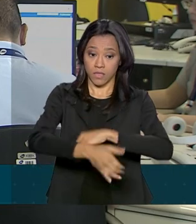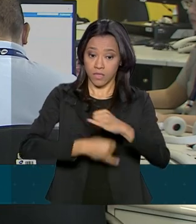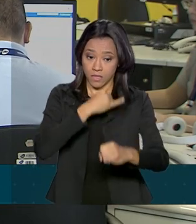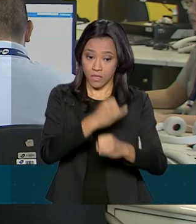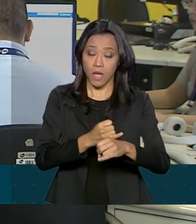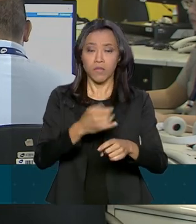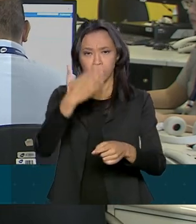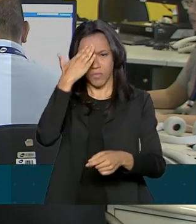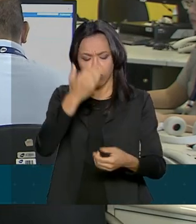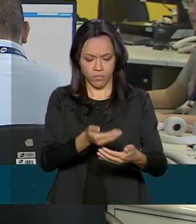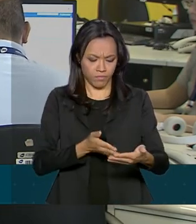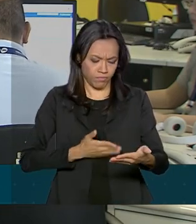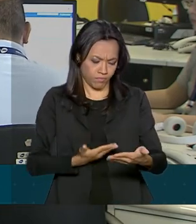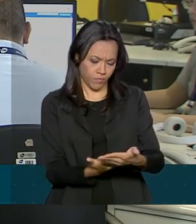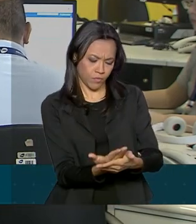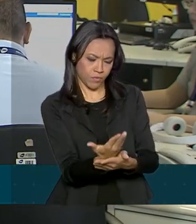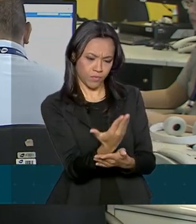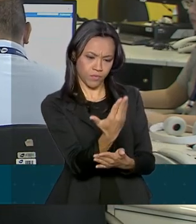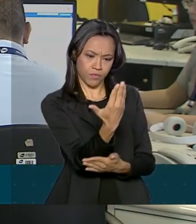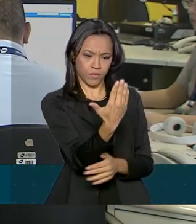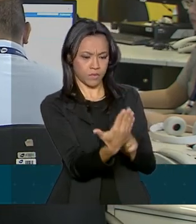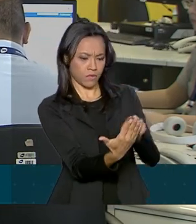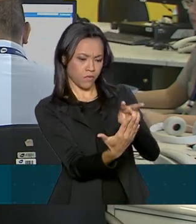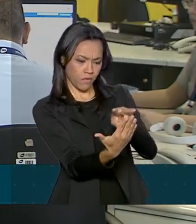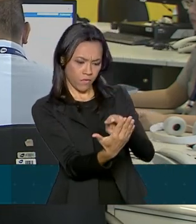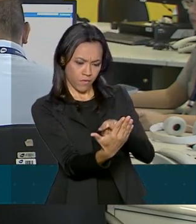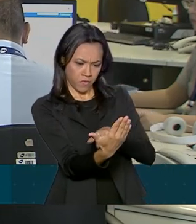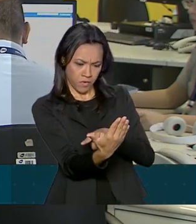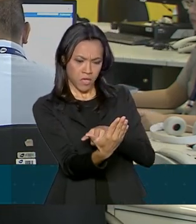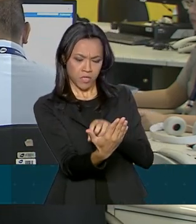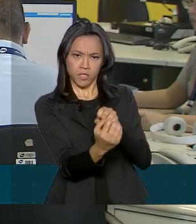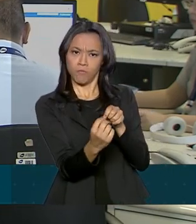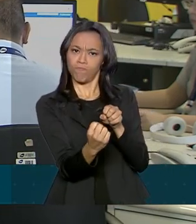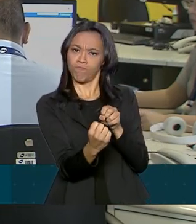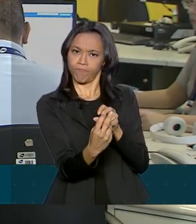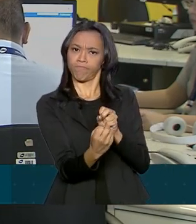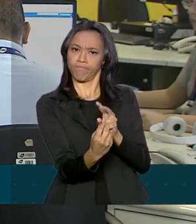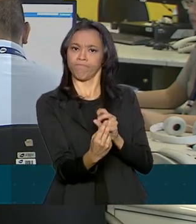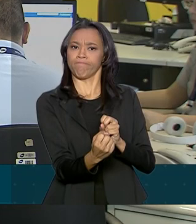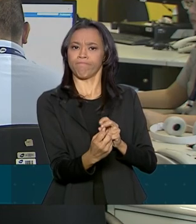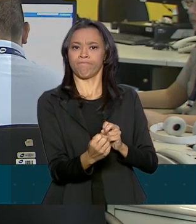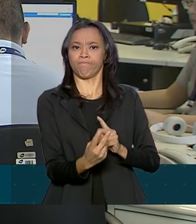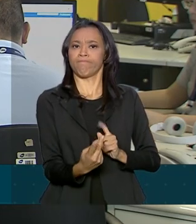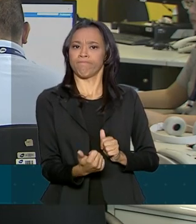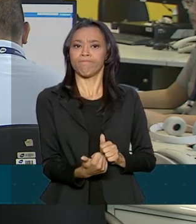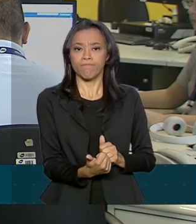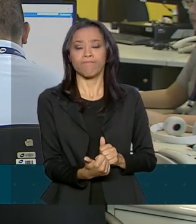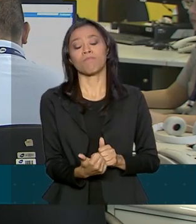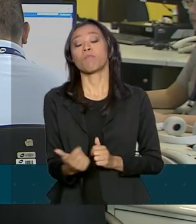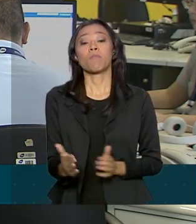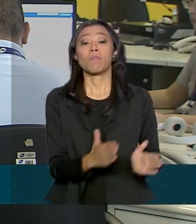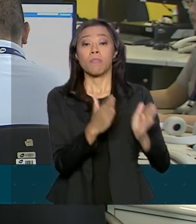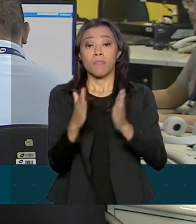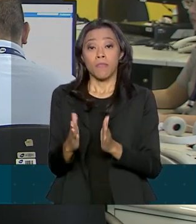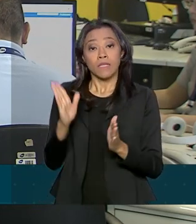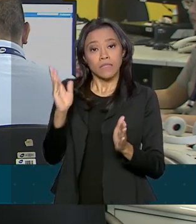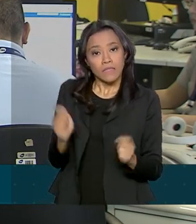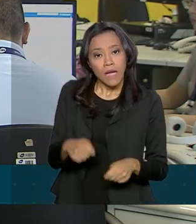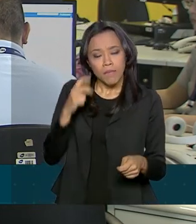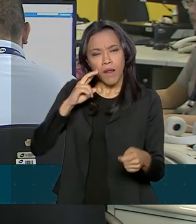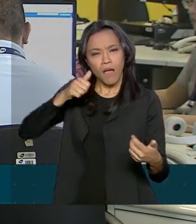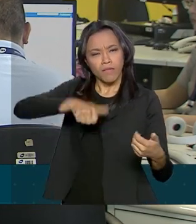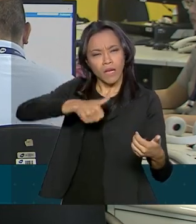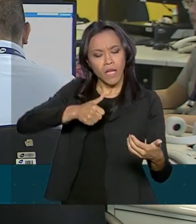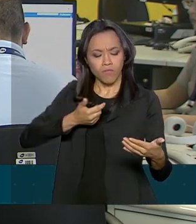extrato da declaração e ver se há inconsistências de dados identificadas pelo processamento. Nesses casos, é possível avaliar as